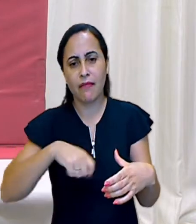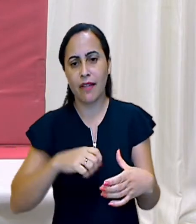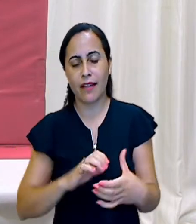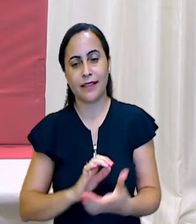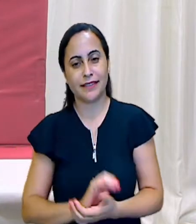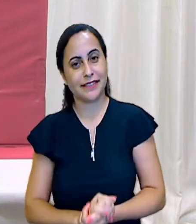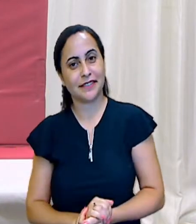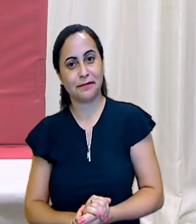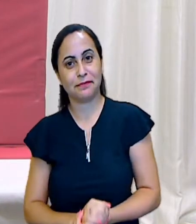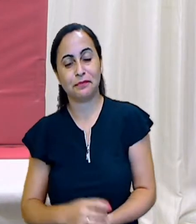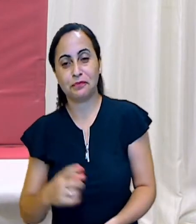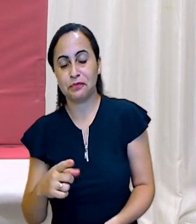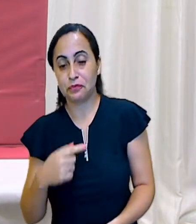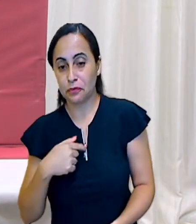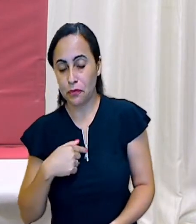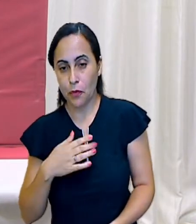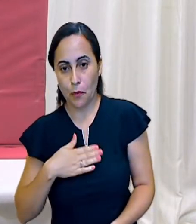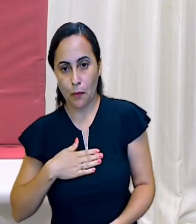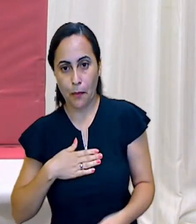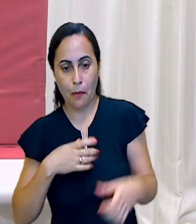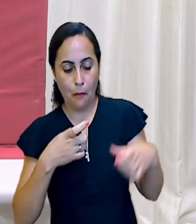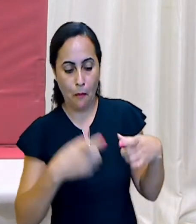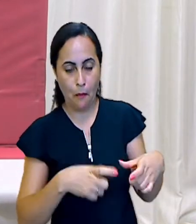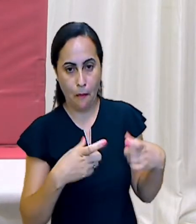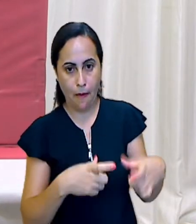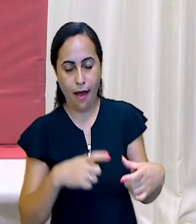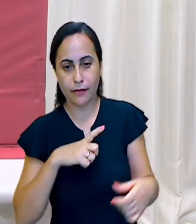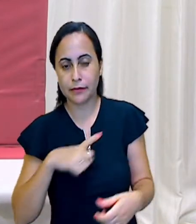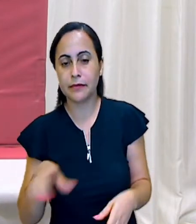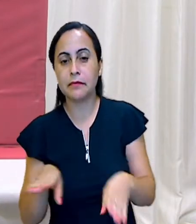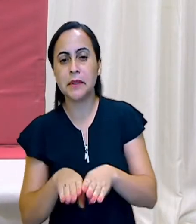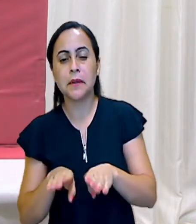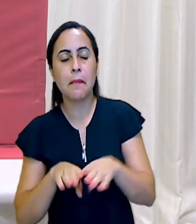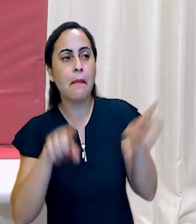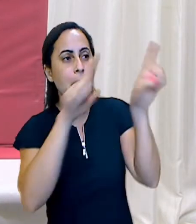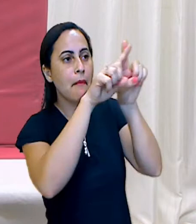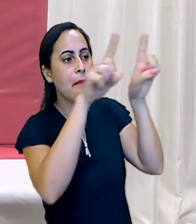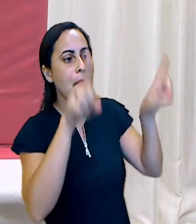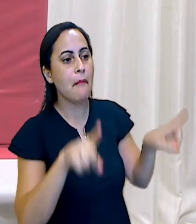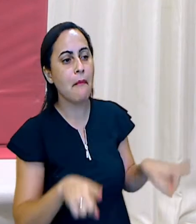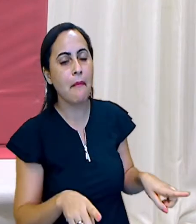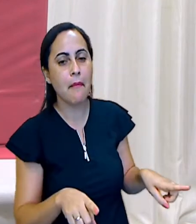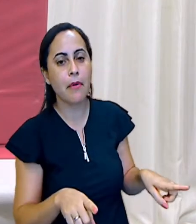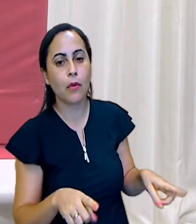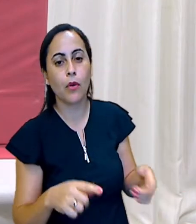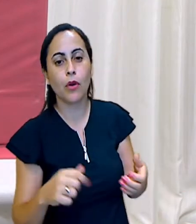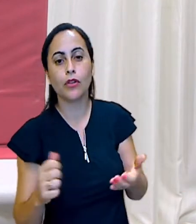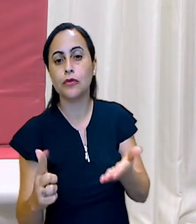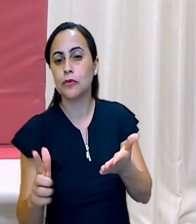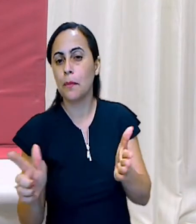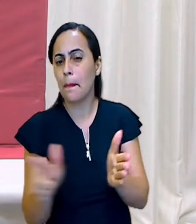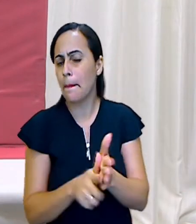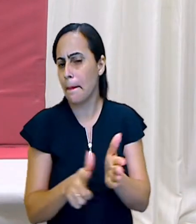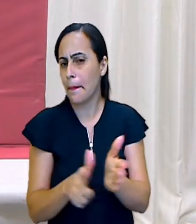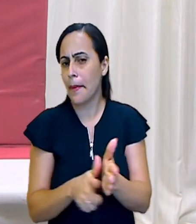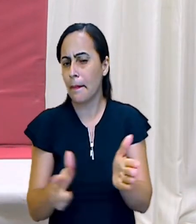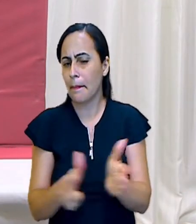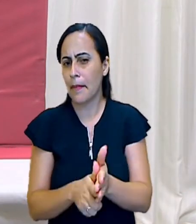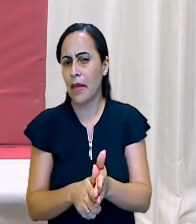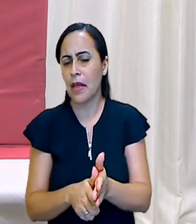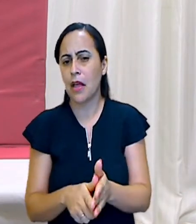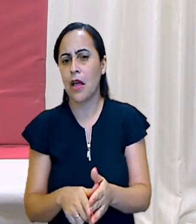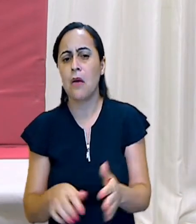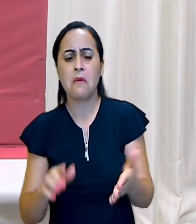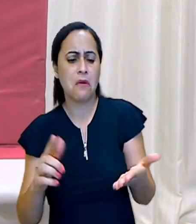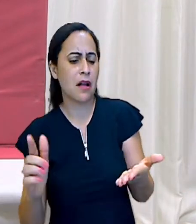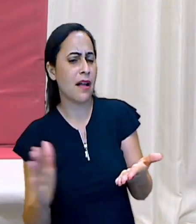No meu bairro, tem uma papelaria que tem cadernos e lápis de todos os